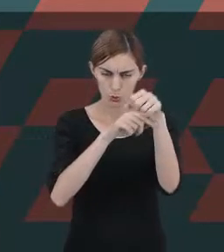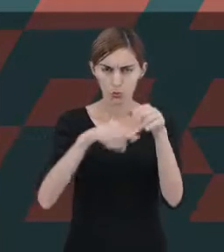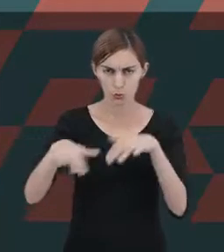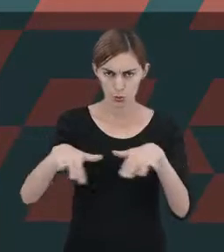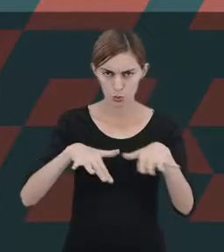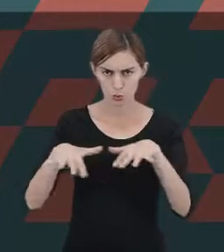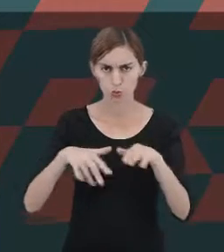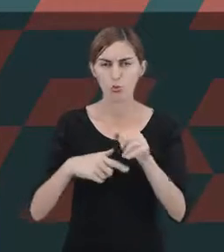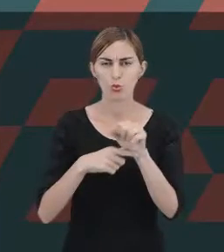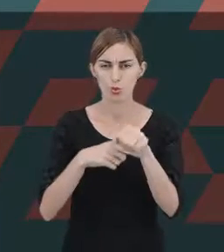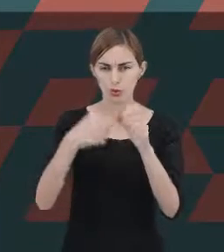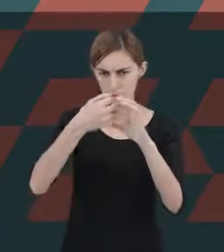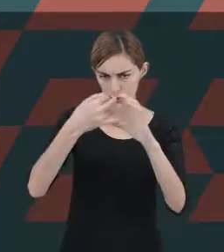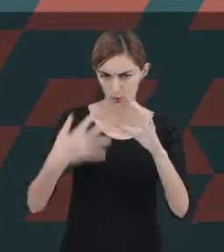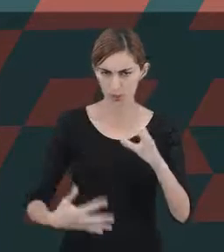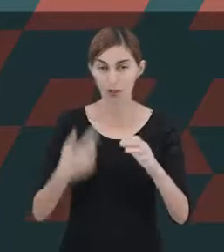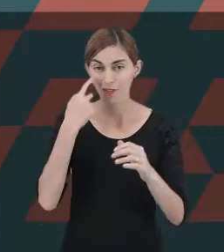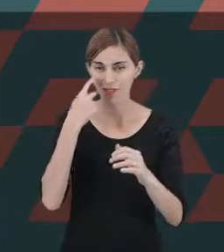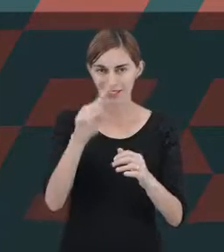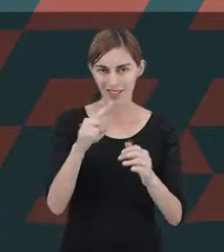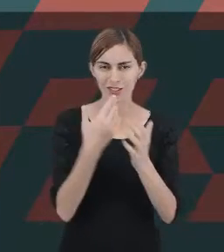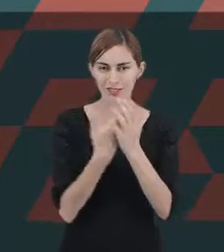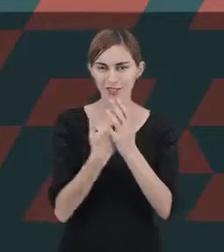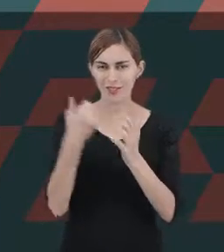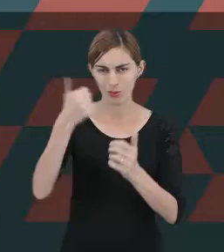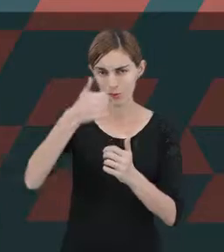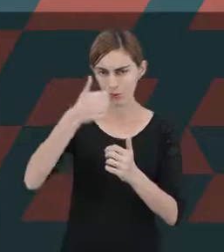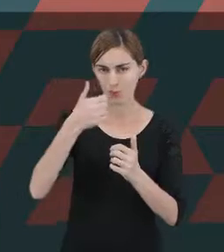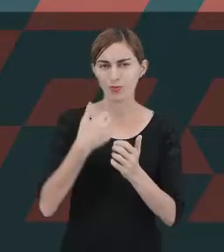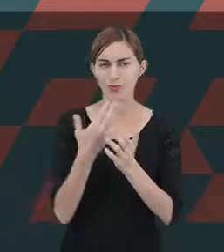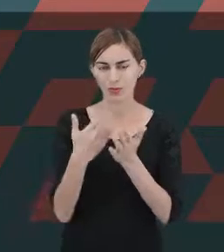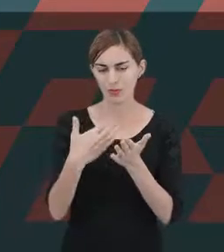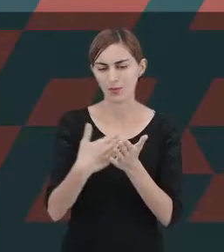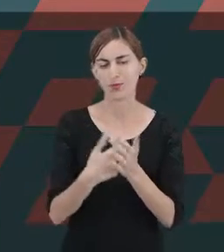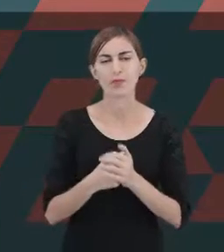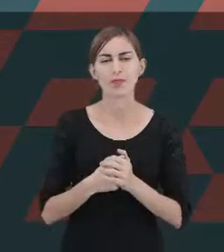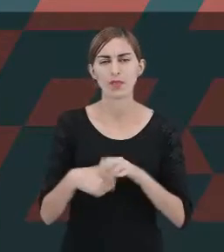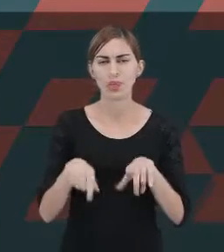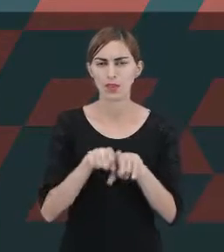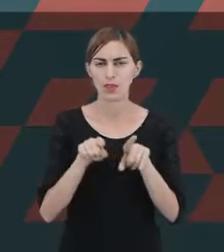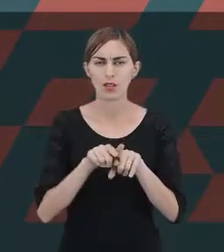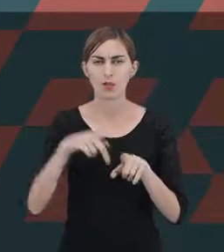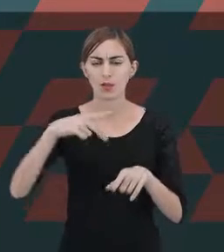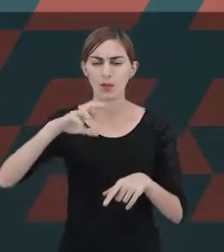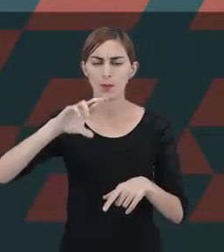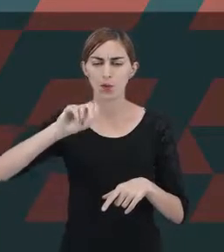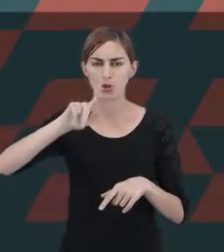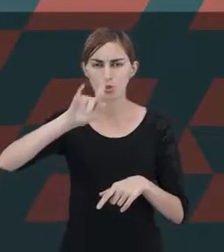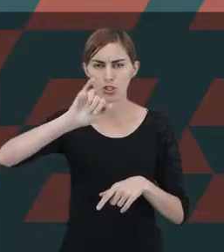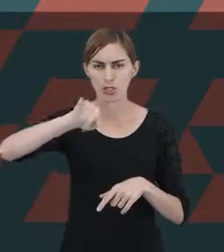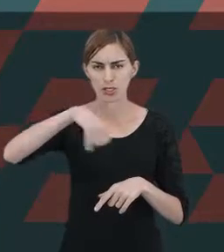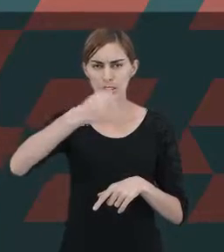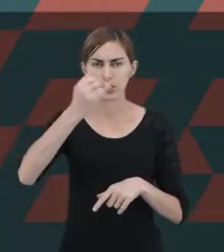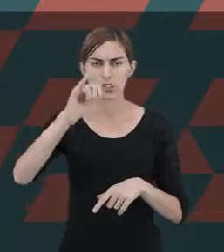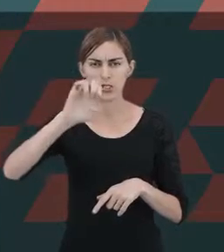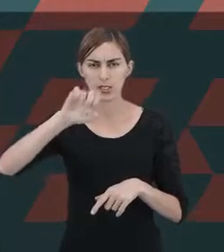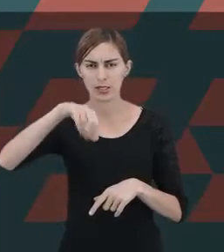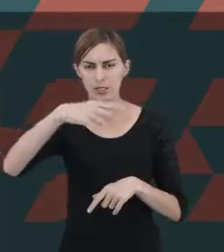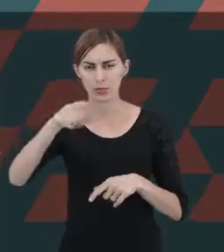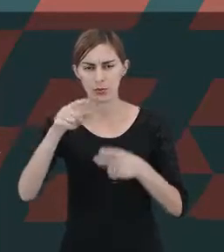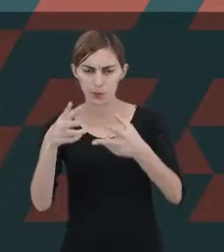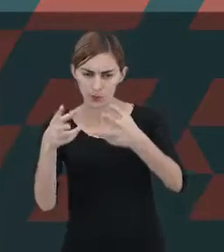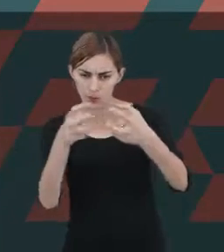como você já viu na competência 1 no nosso caderno, e a projeção, que seria observar e se